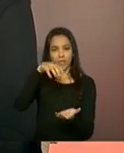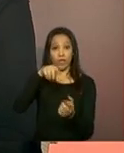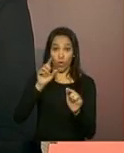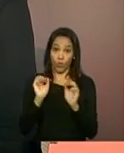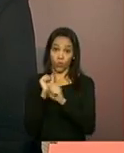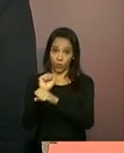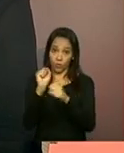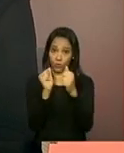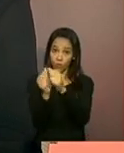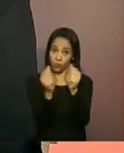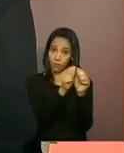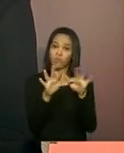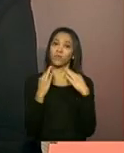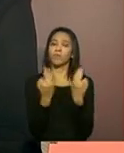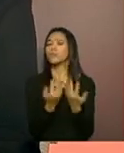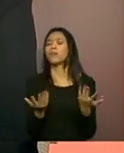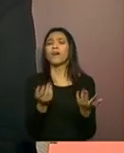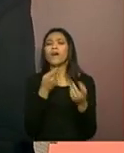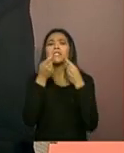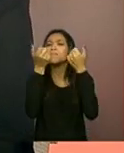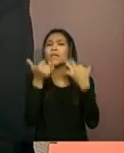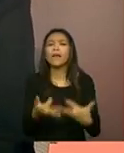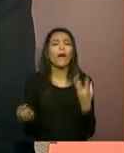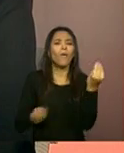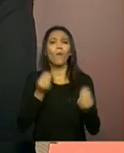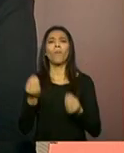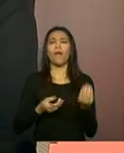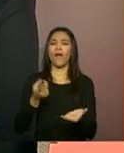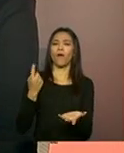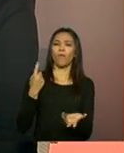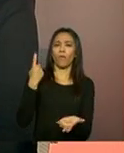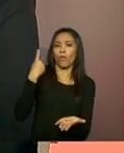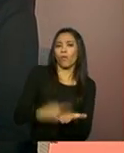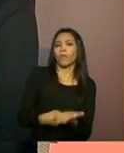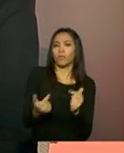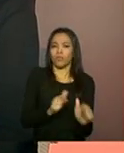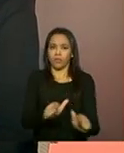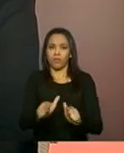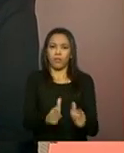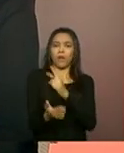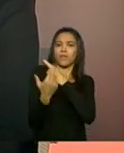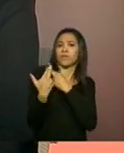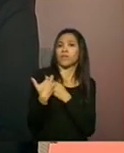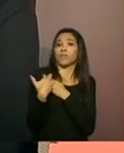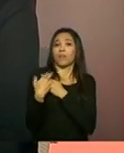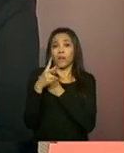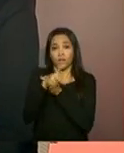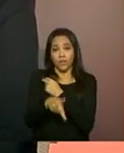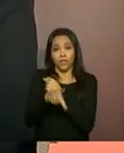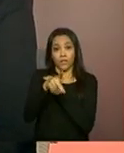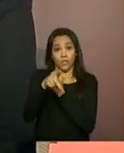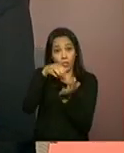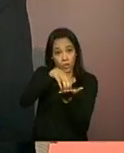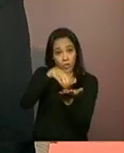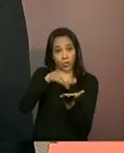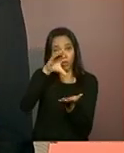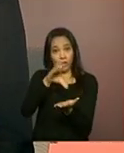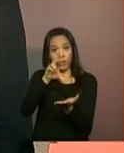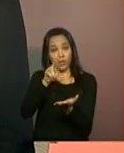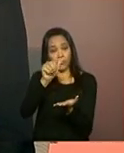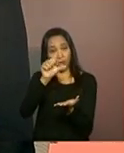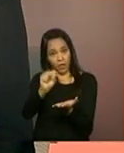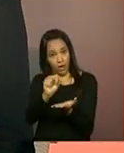famílias. Fale sobre o papel de referência do CRAS em relação ao serviço de convivência, quando este